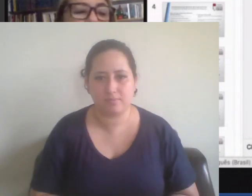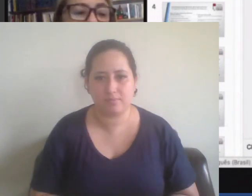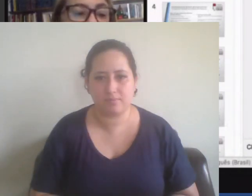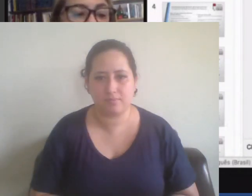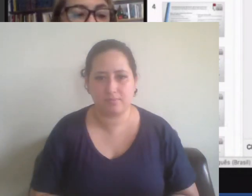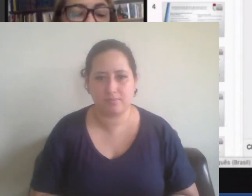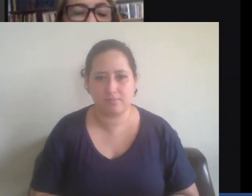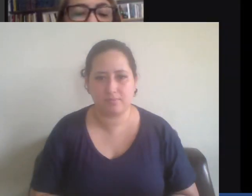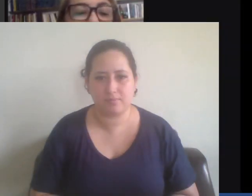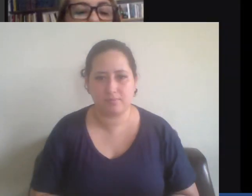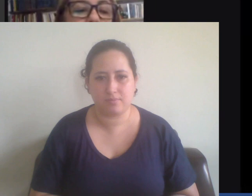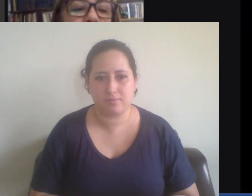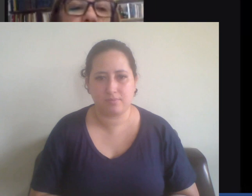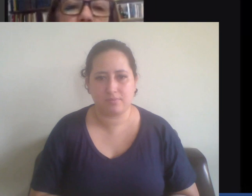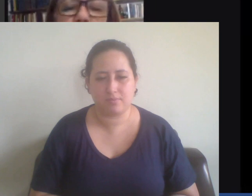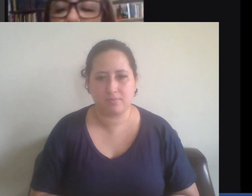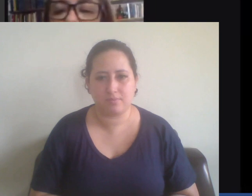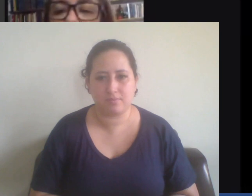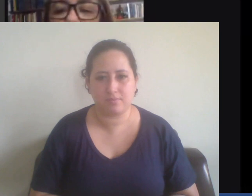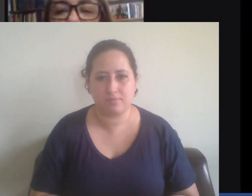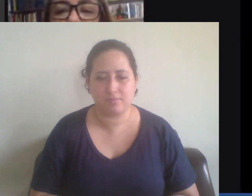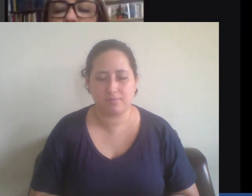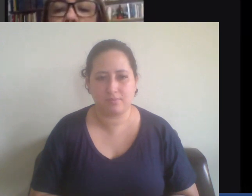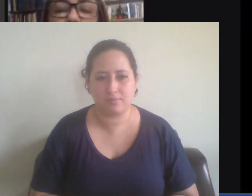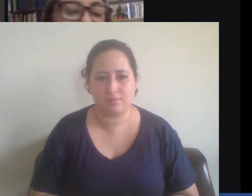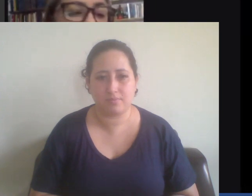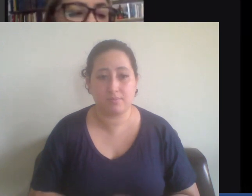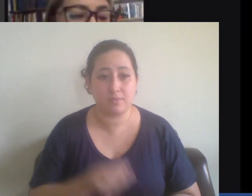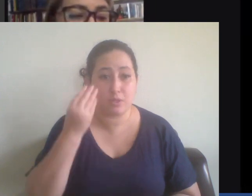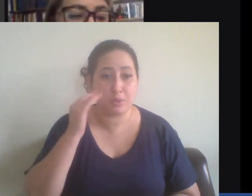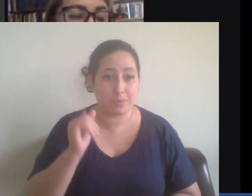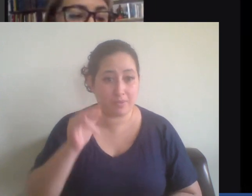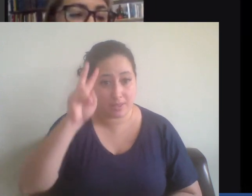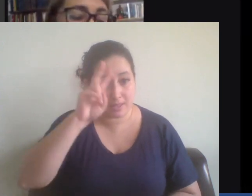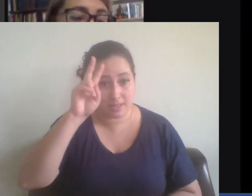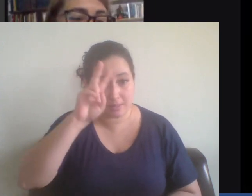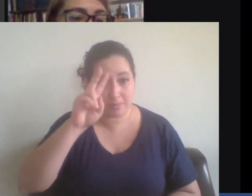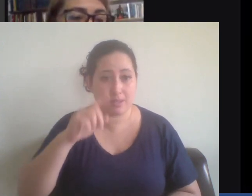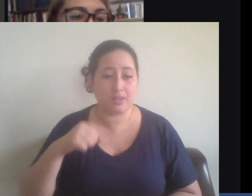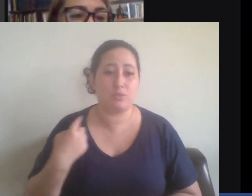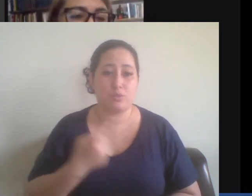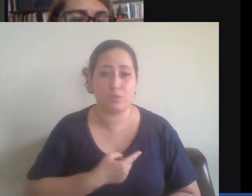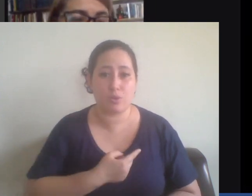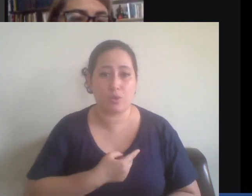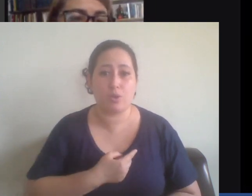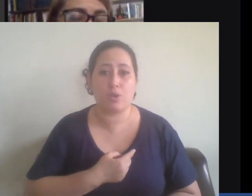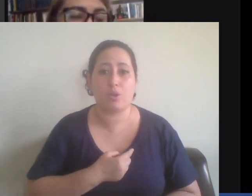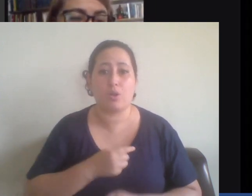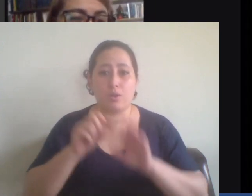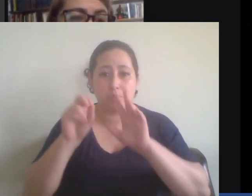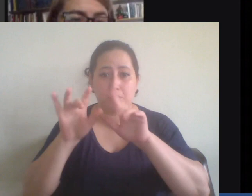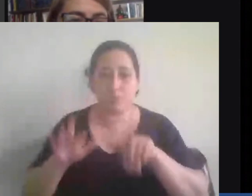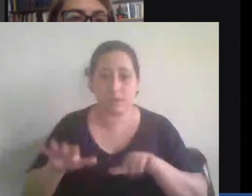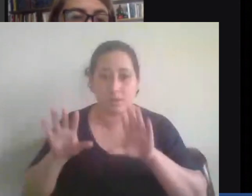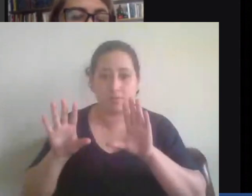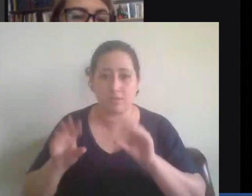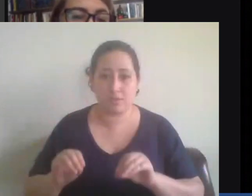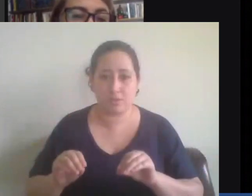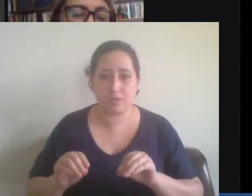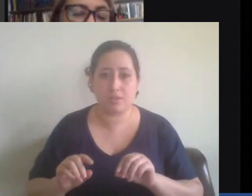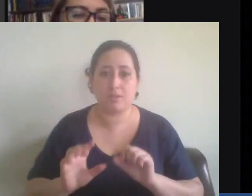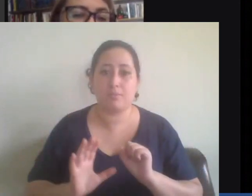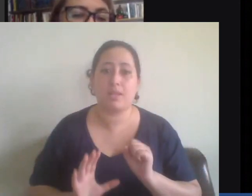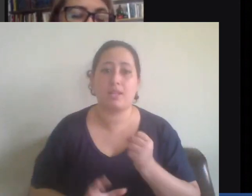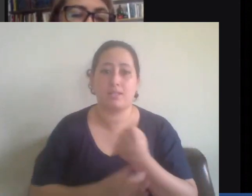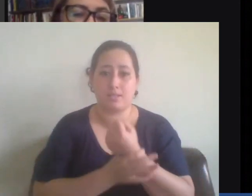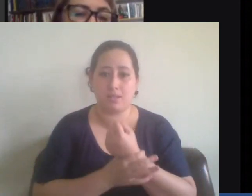Bem, gente, aproveito para lembrar que o nosso chat está fechado por medidas de segurança,